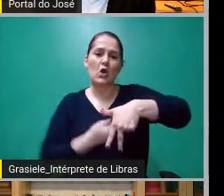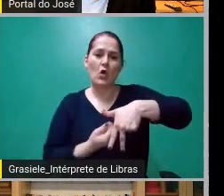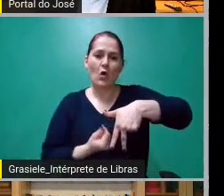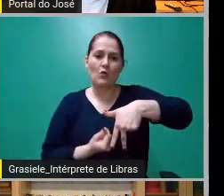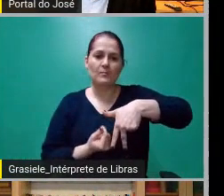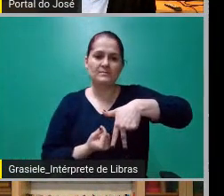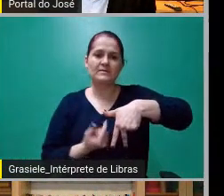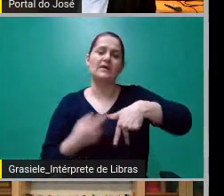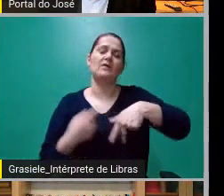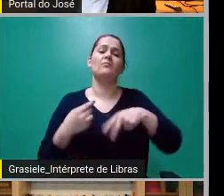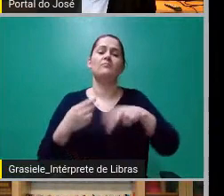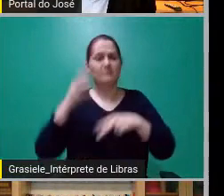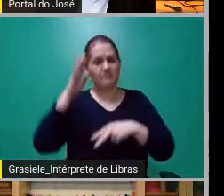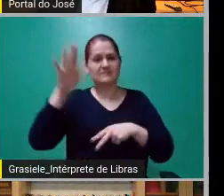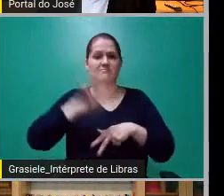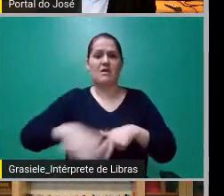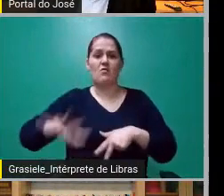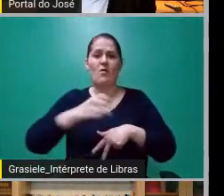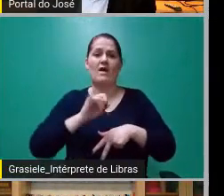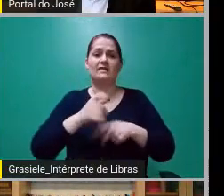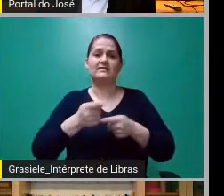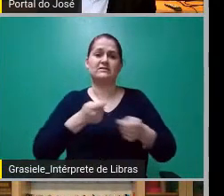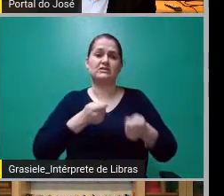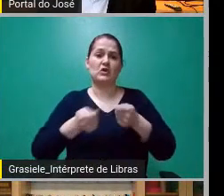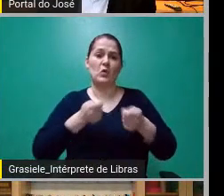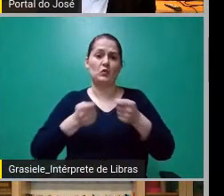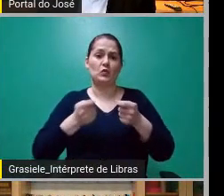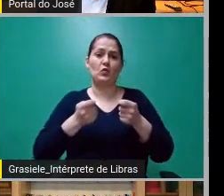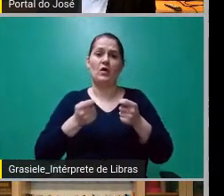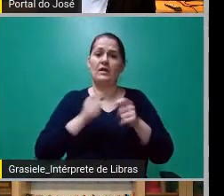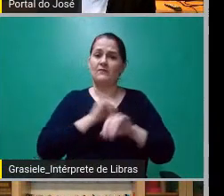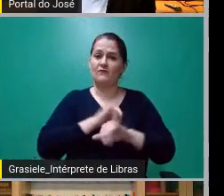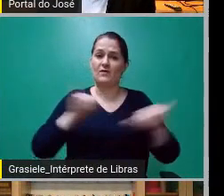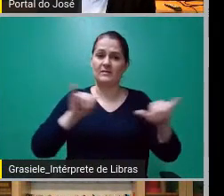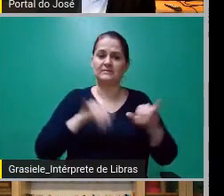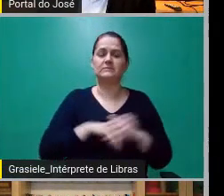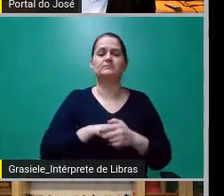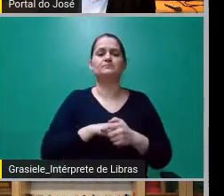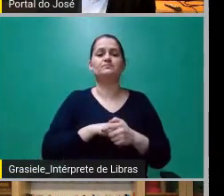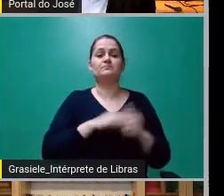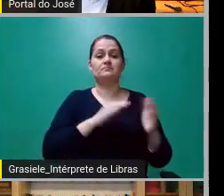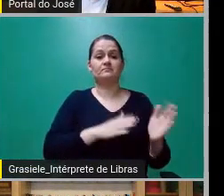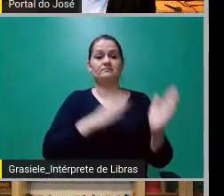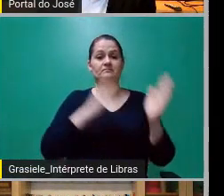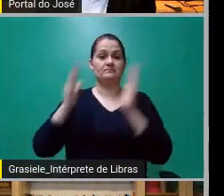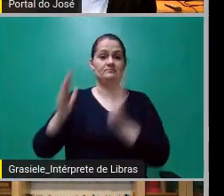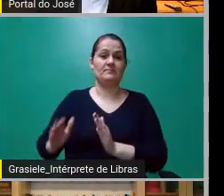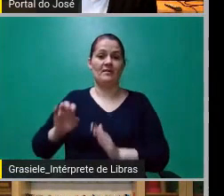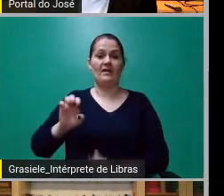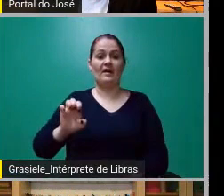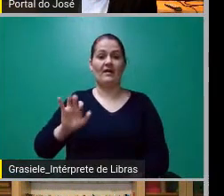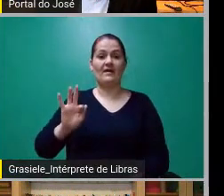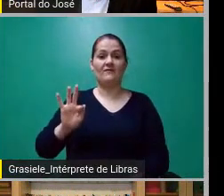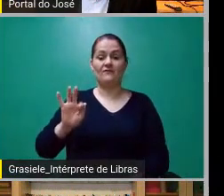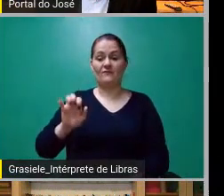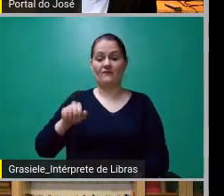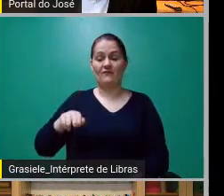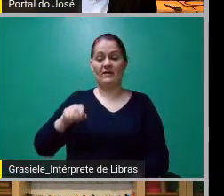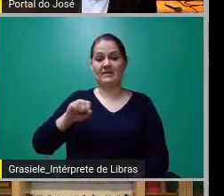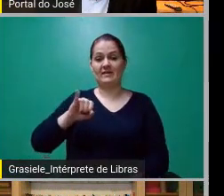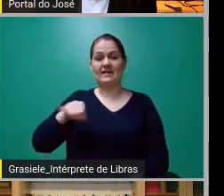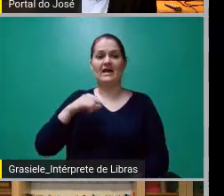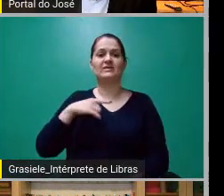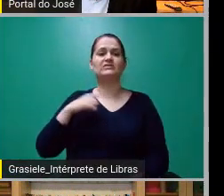a informação. Se vocês pularem para a coluna do lado, vocês vão ver que no código de ética da FENAG estão exatamente as mesmas